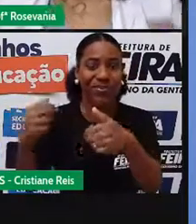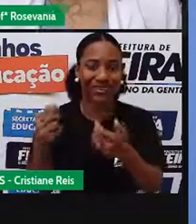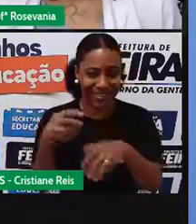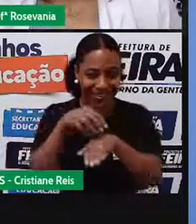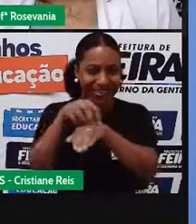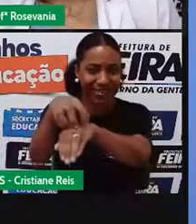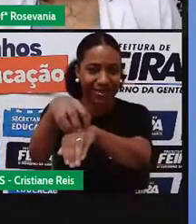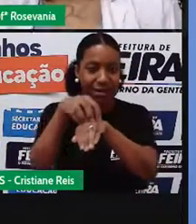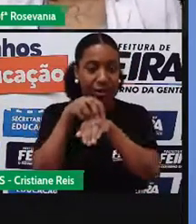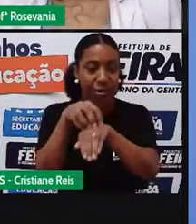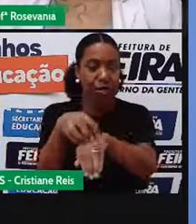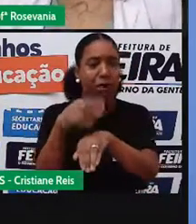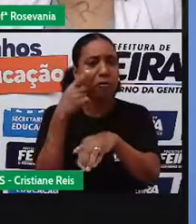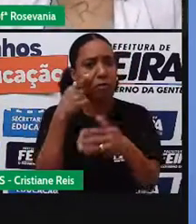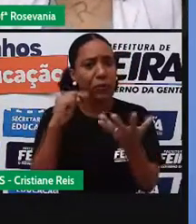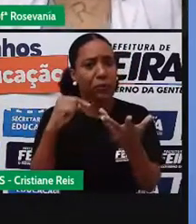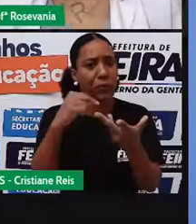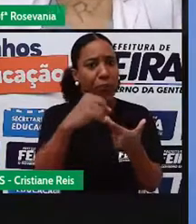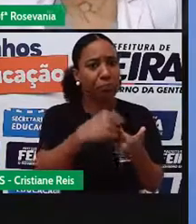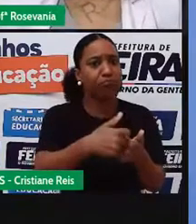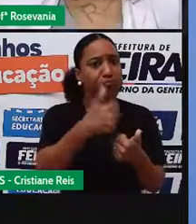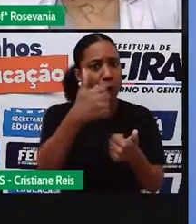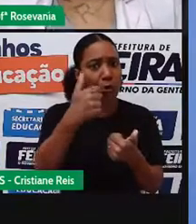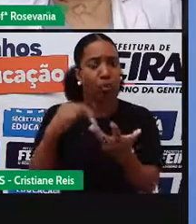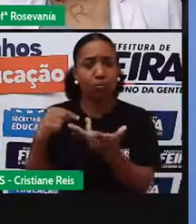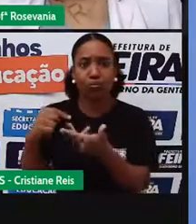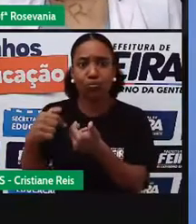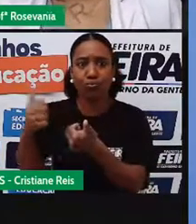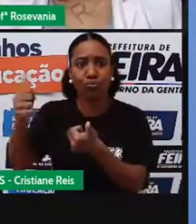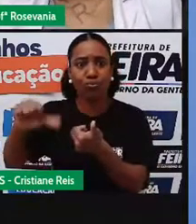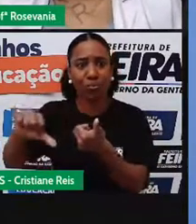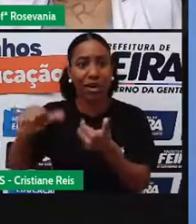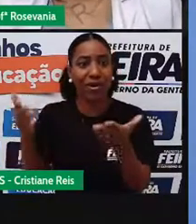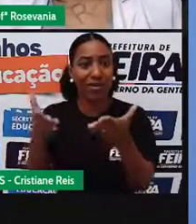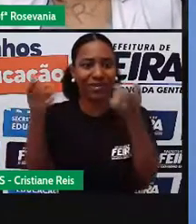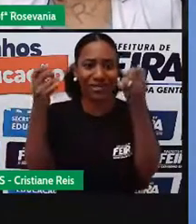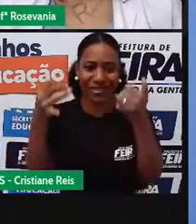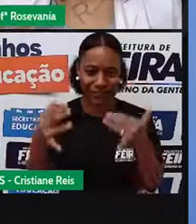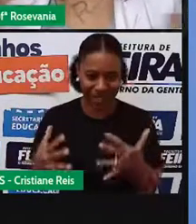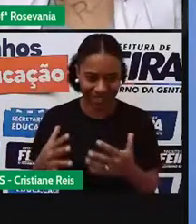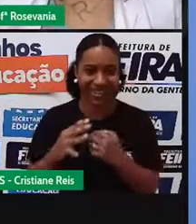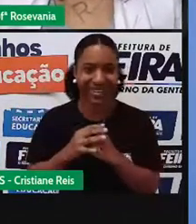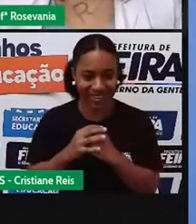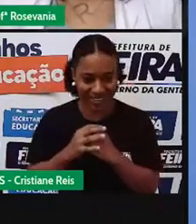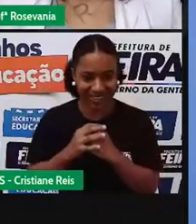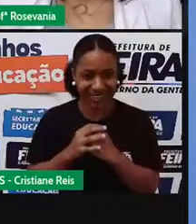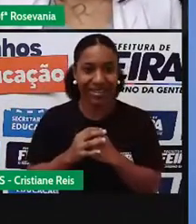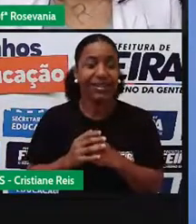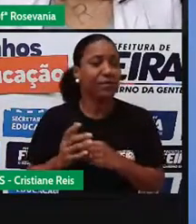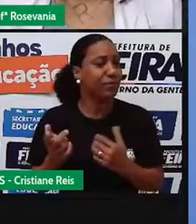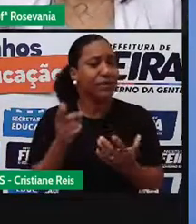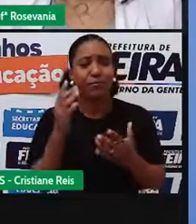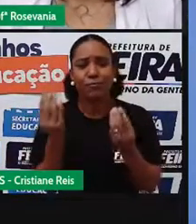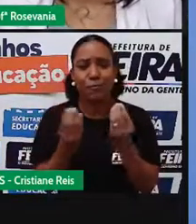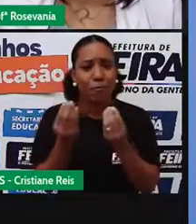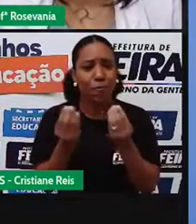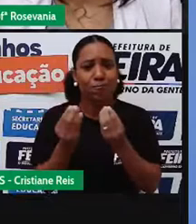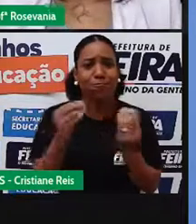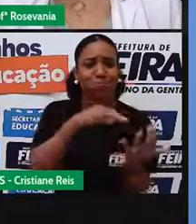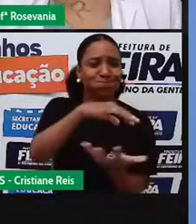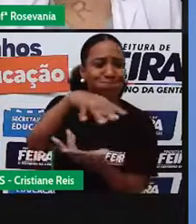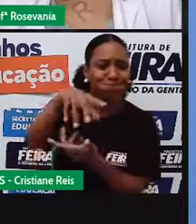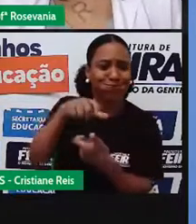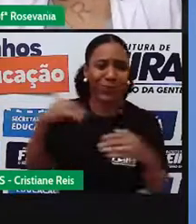positivos, os pontos negativos, e algumas alternativas que a gente tem para que o planeta não sofra tanto com essa quantidade